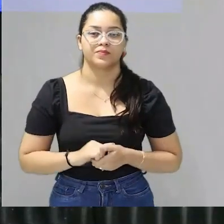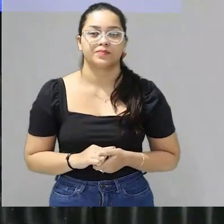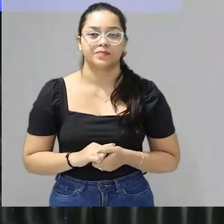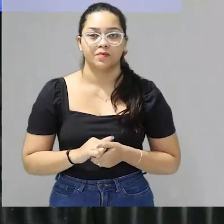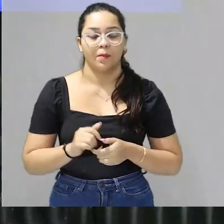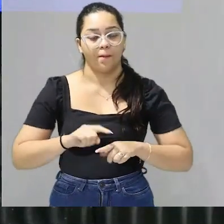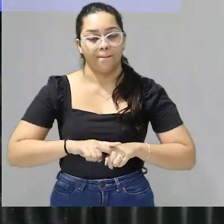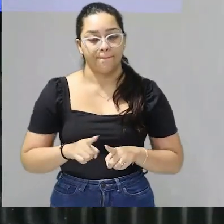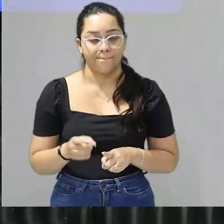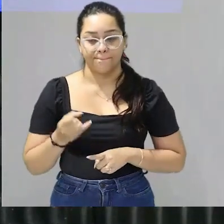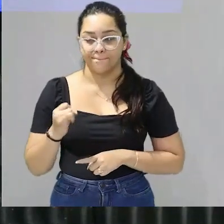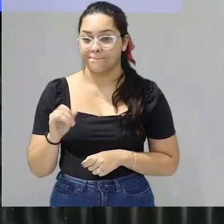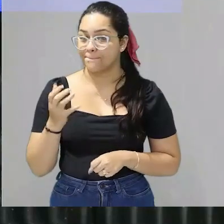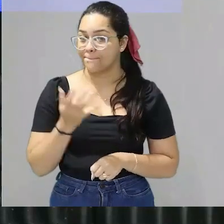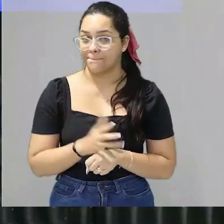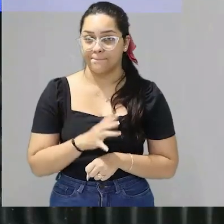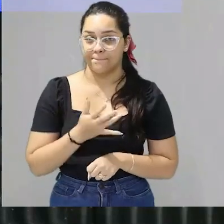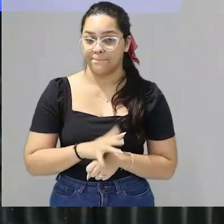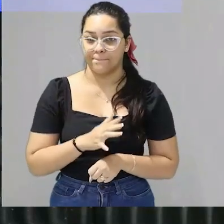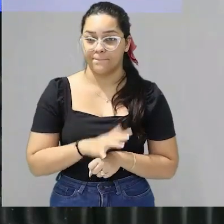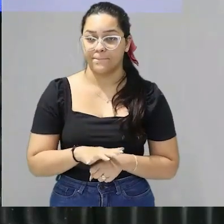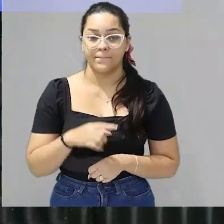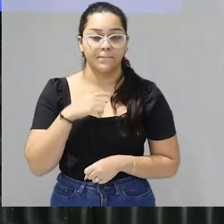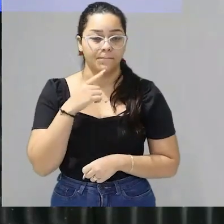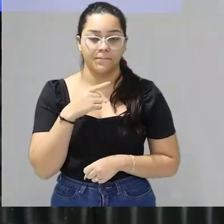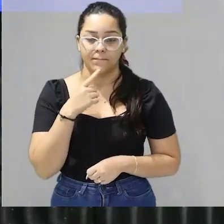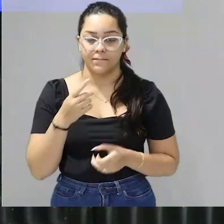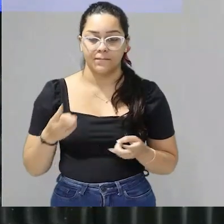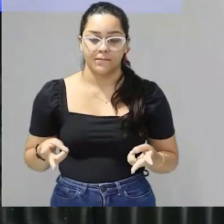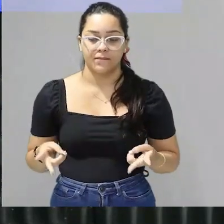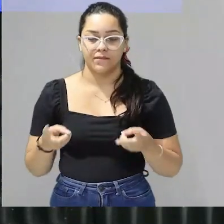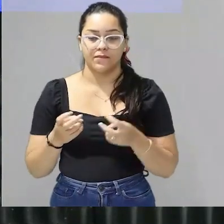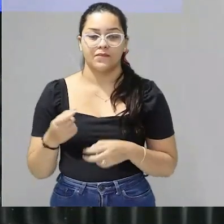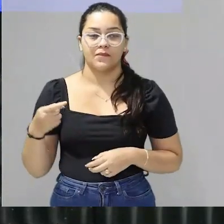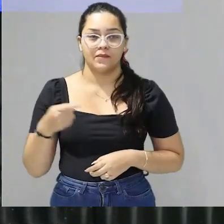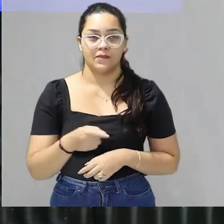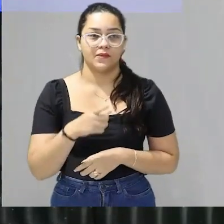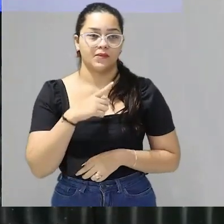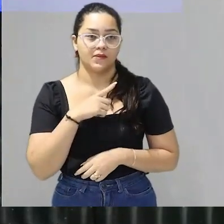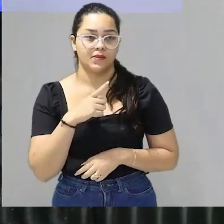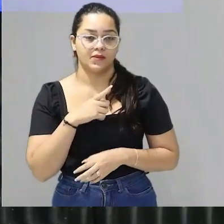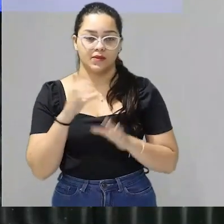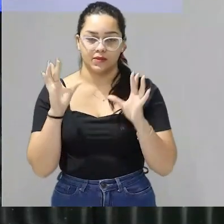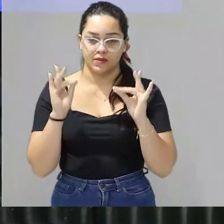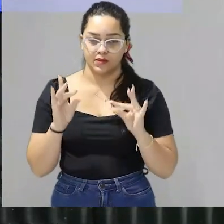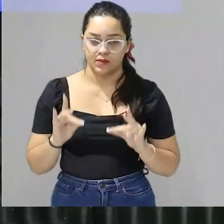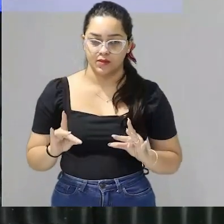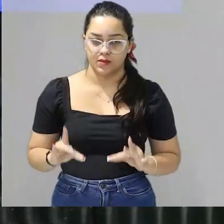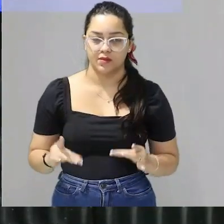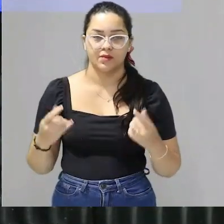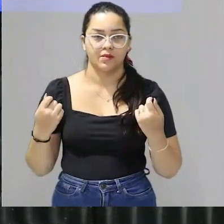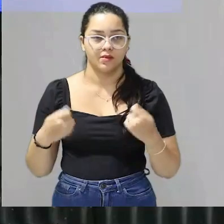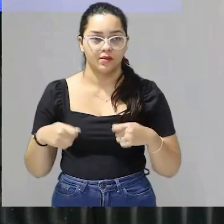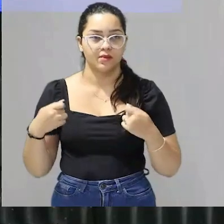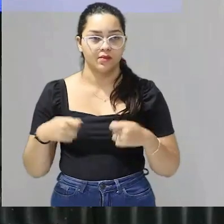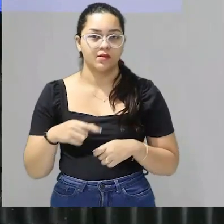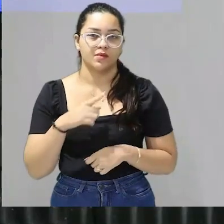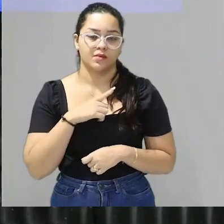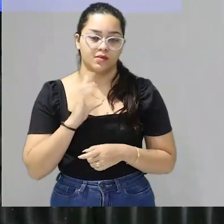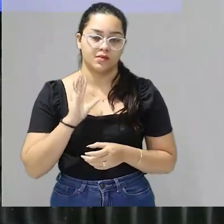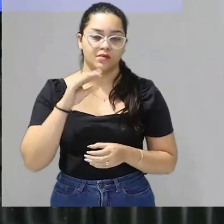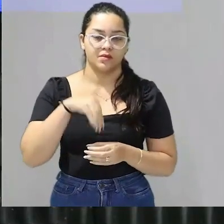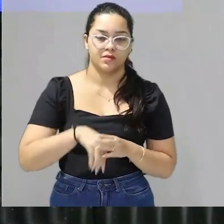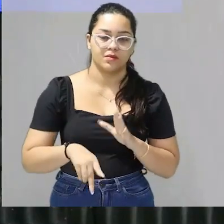na conclusão mas se não pratica não vai conseguir perceber esses detalhes que precisam estar